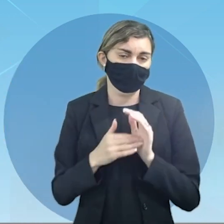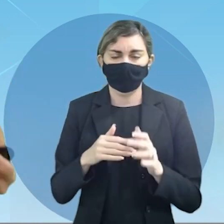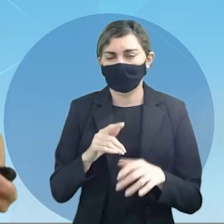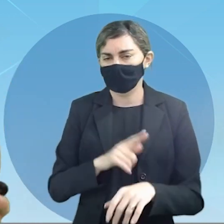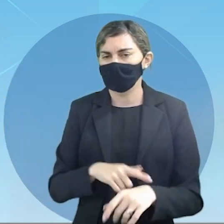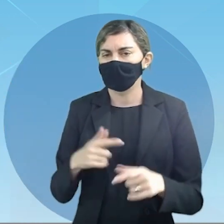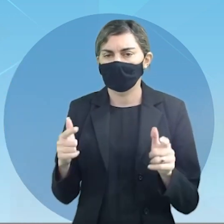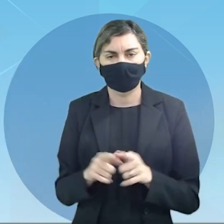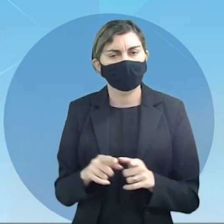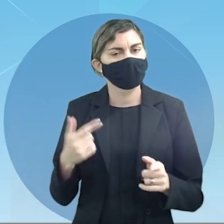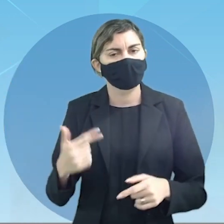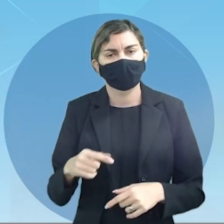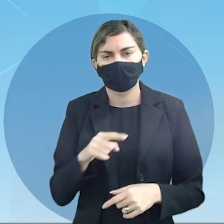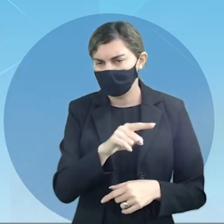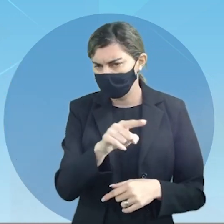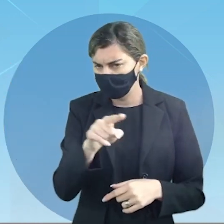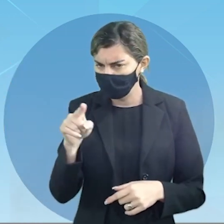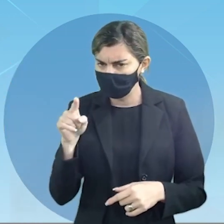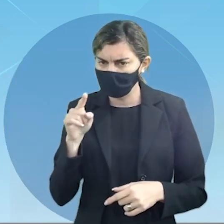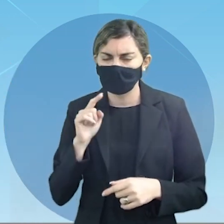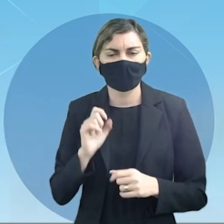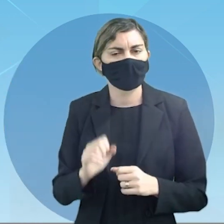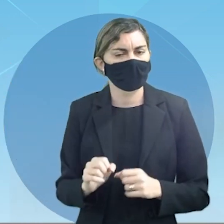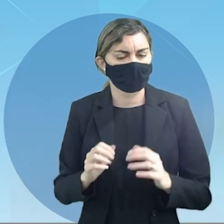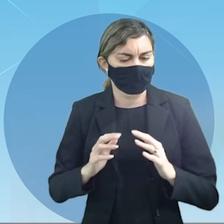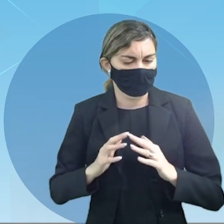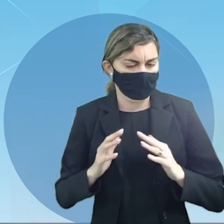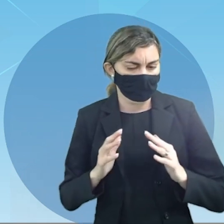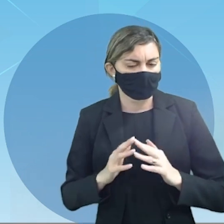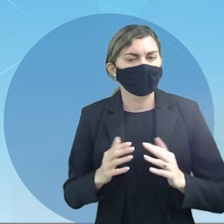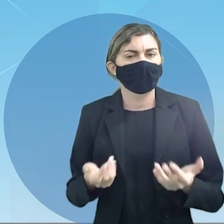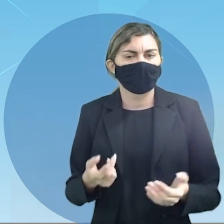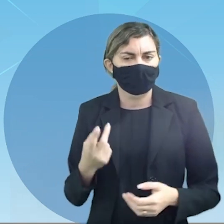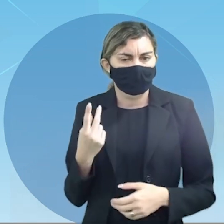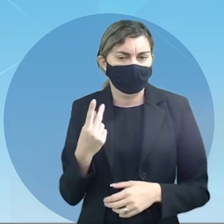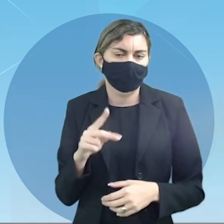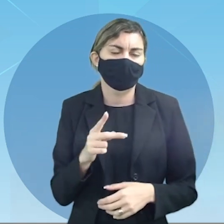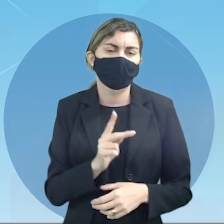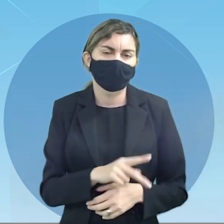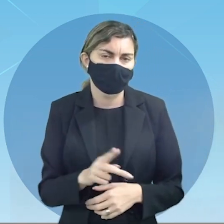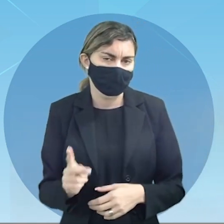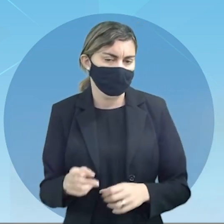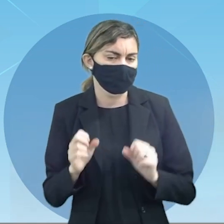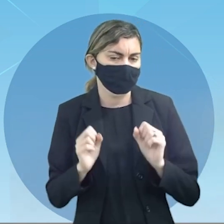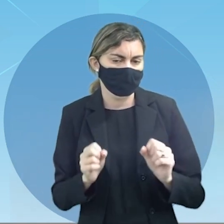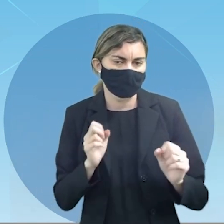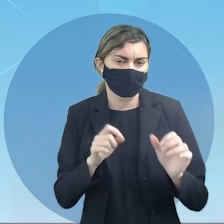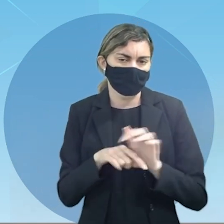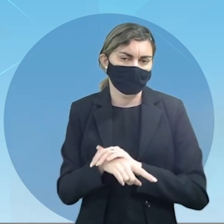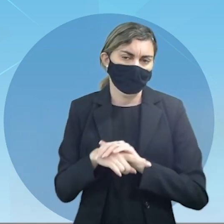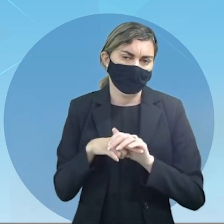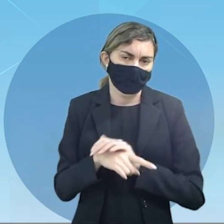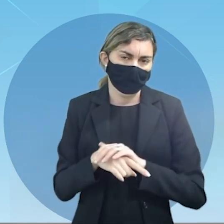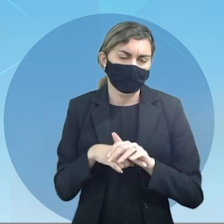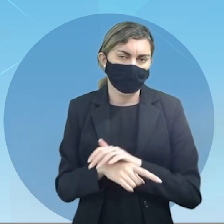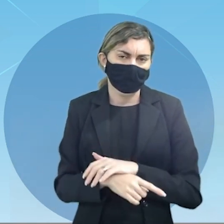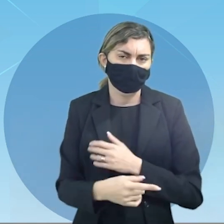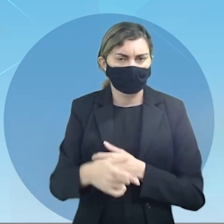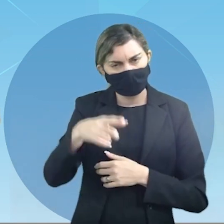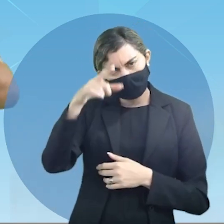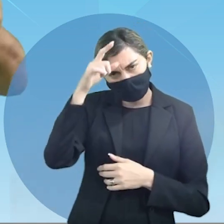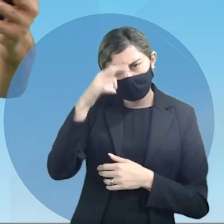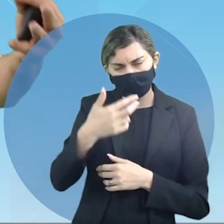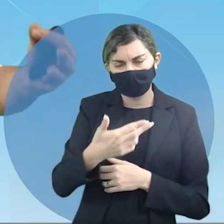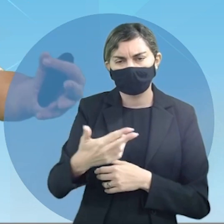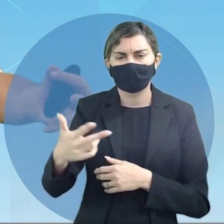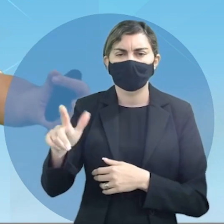temos tempo para isso mas vocês em casa com os seus professores podem pesquisar líderes